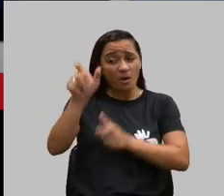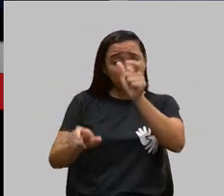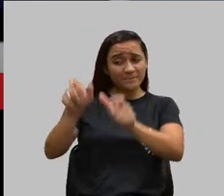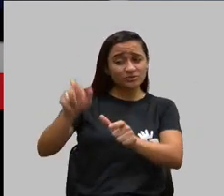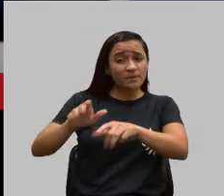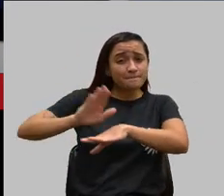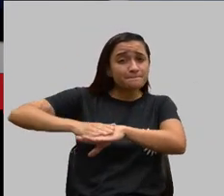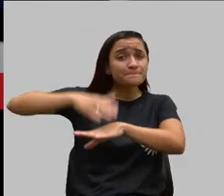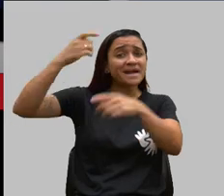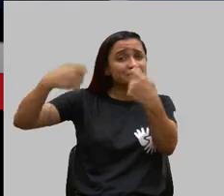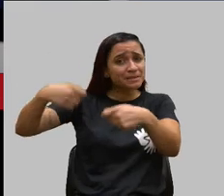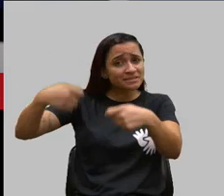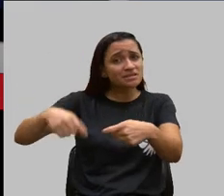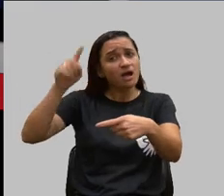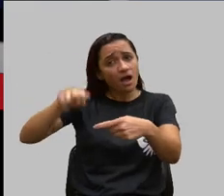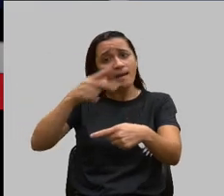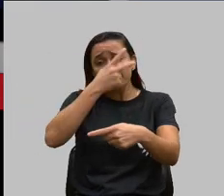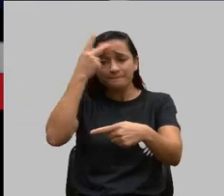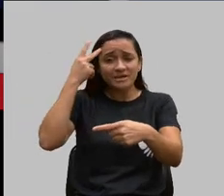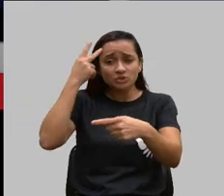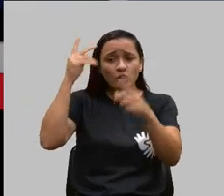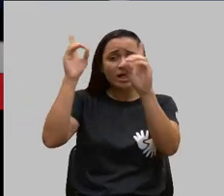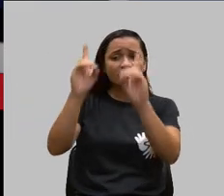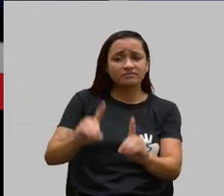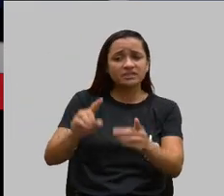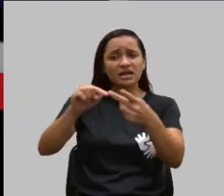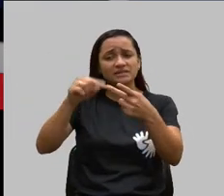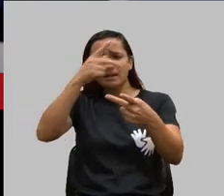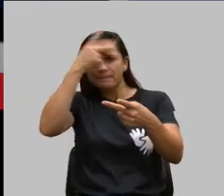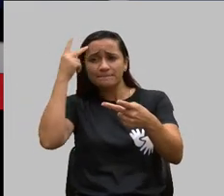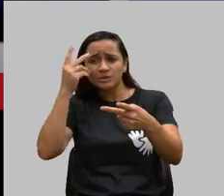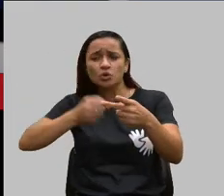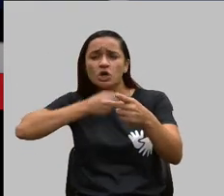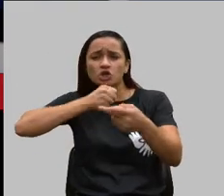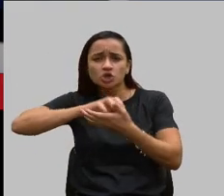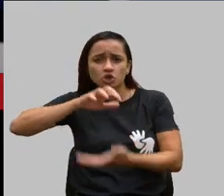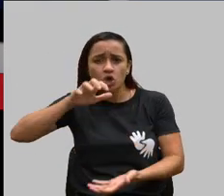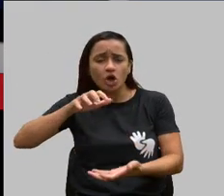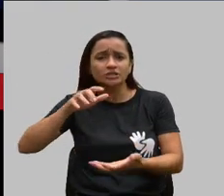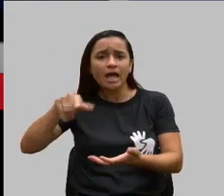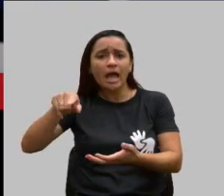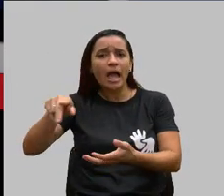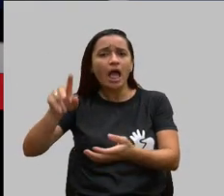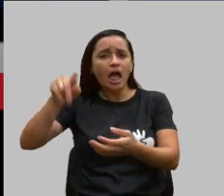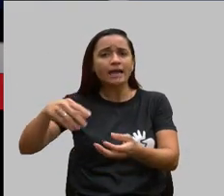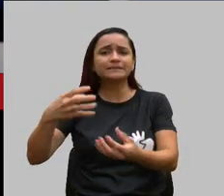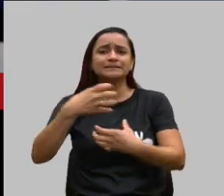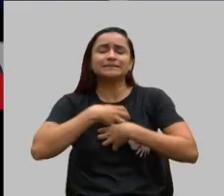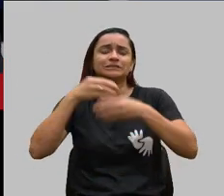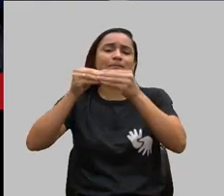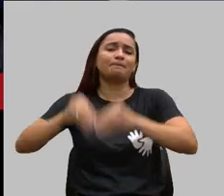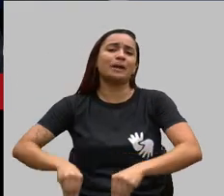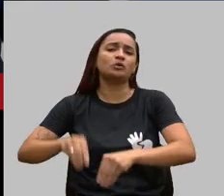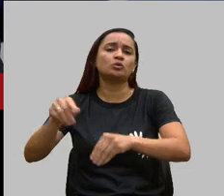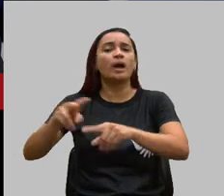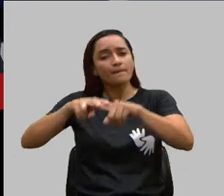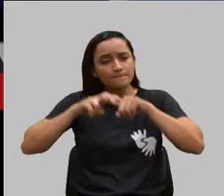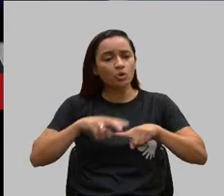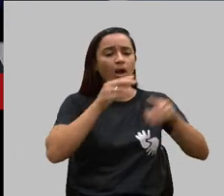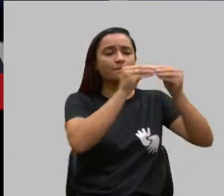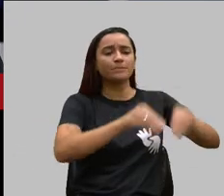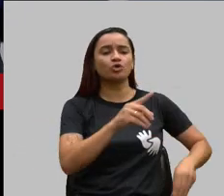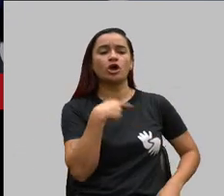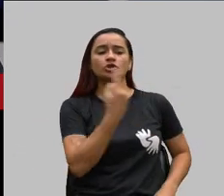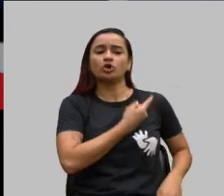pessoas com deficiência, as pessoas idosas, respondam por um prejuízo que a gente precisa investigar. Será que é o prejuízo naquele